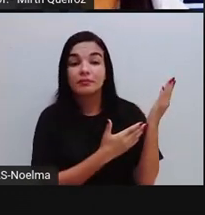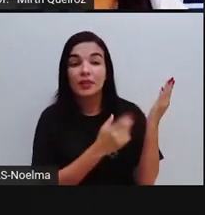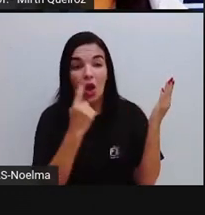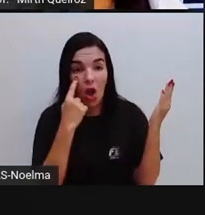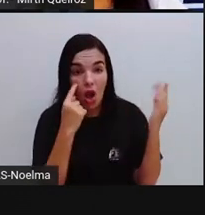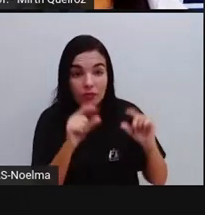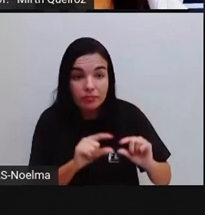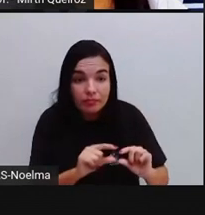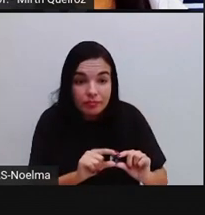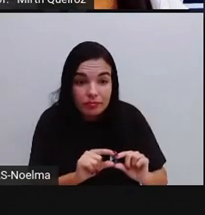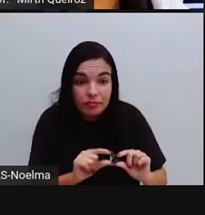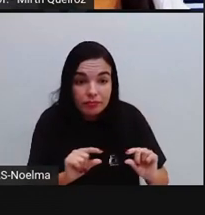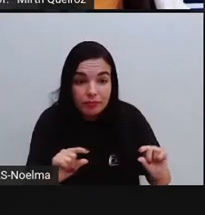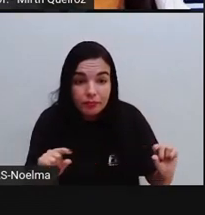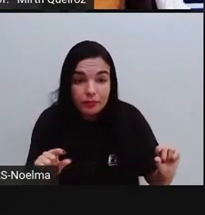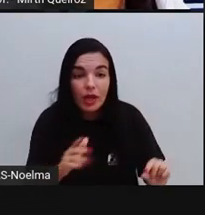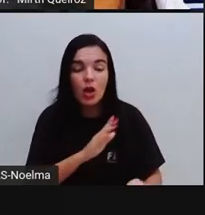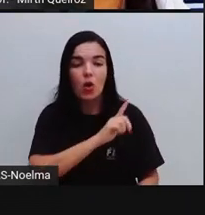O governo do Estado, né?